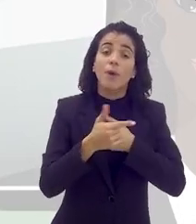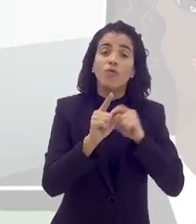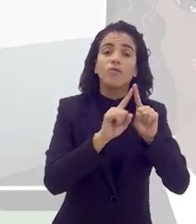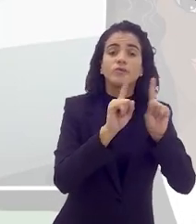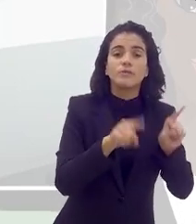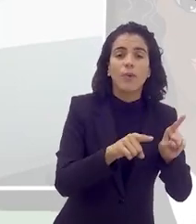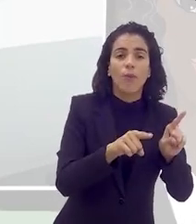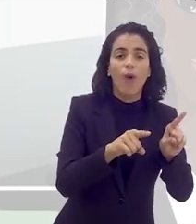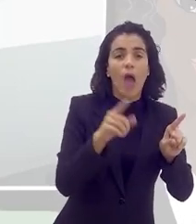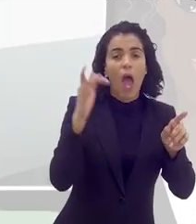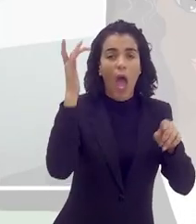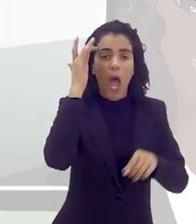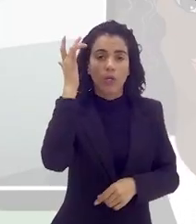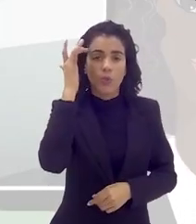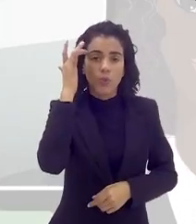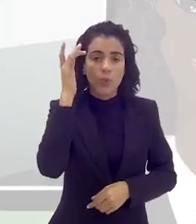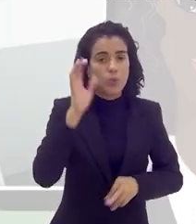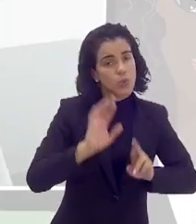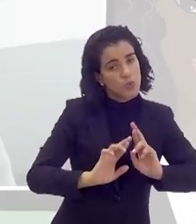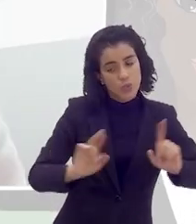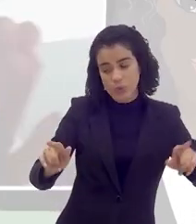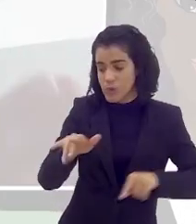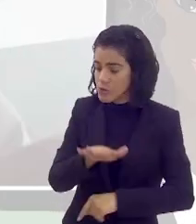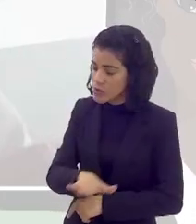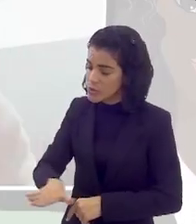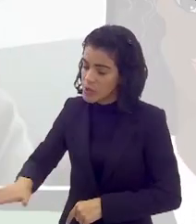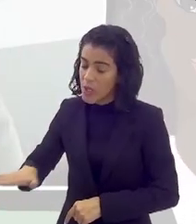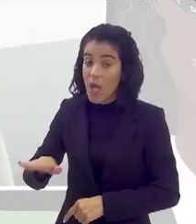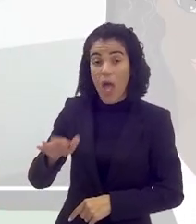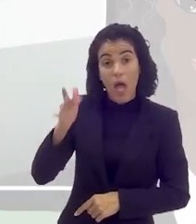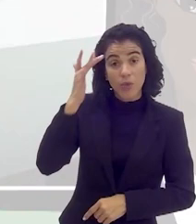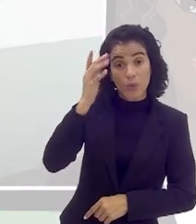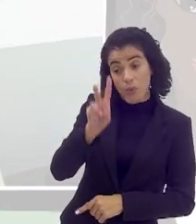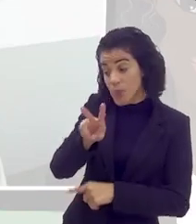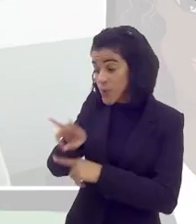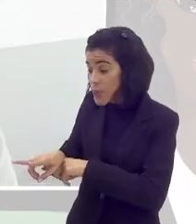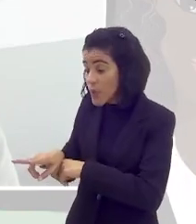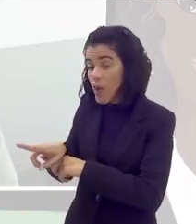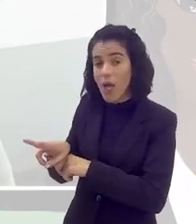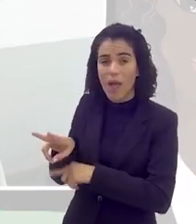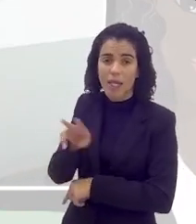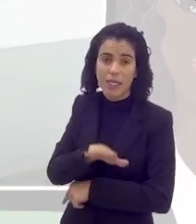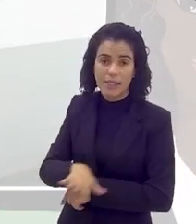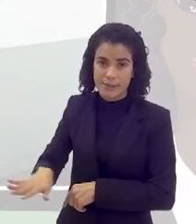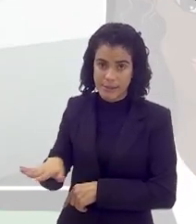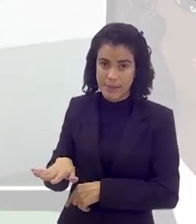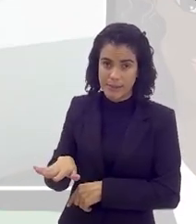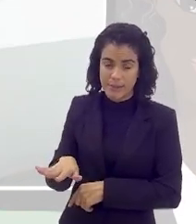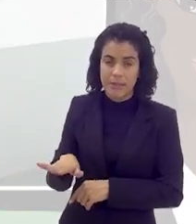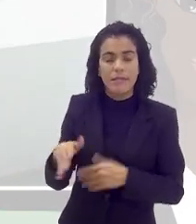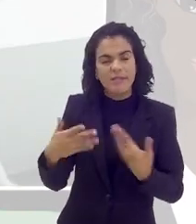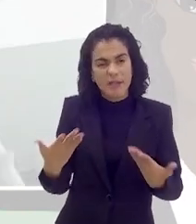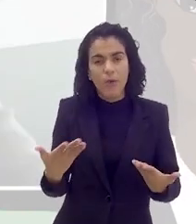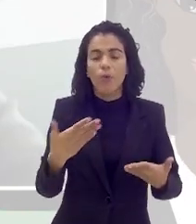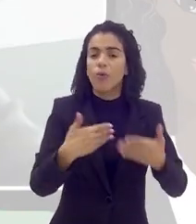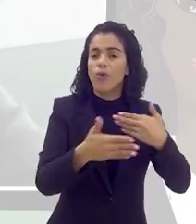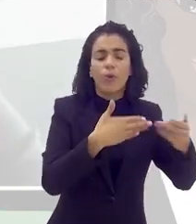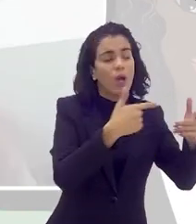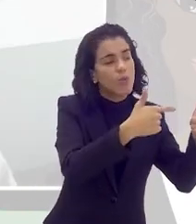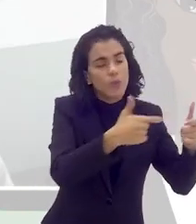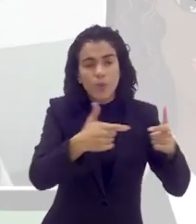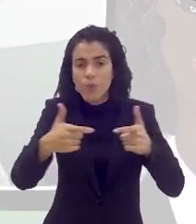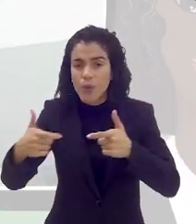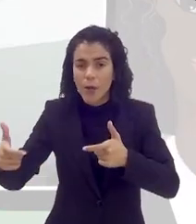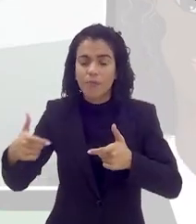entender os papéis. Adulto tem papel diferente de criança. Adulto protege criança. Se a gente parte desse lugar, em qualquer